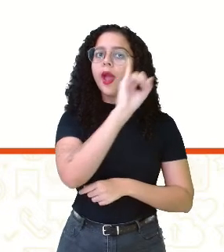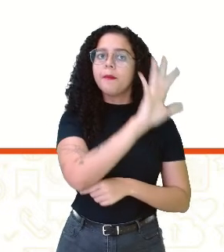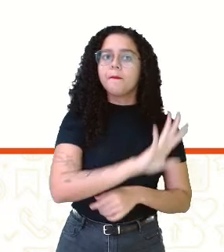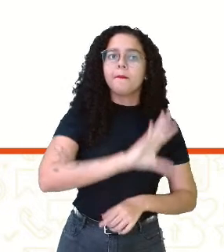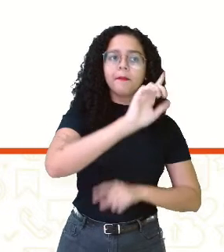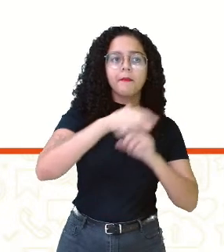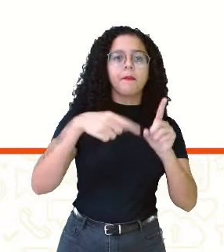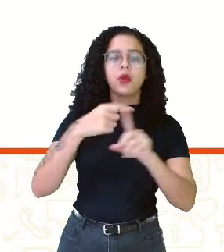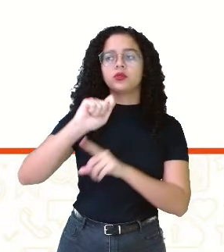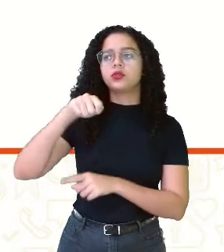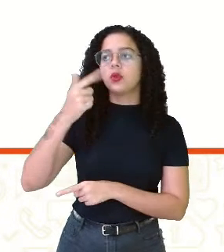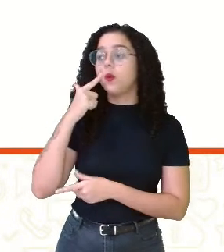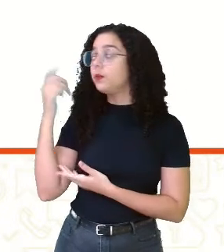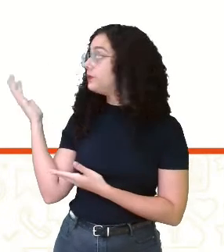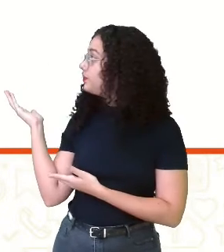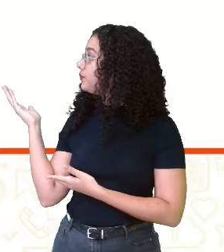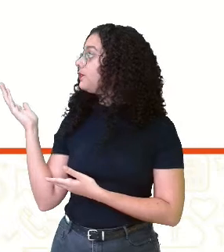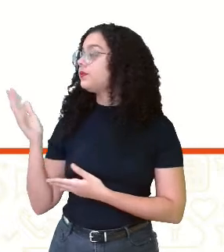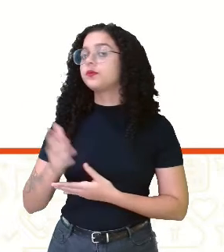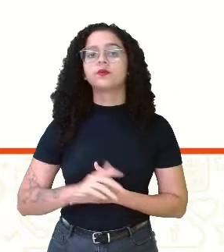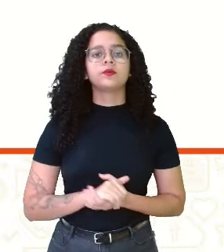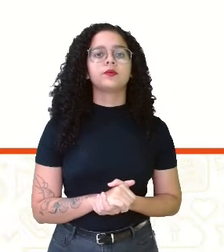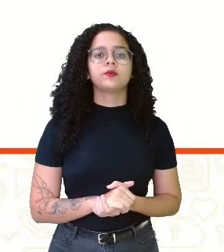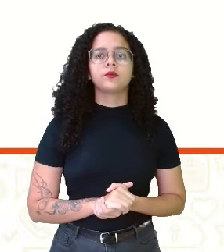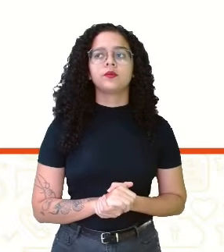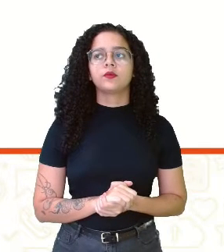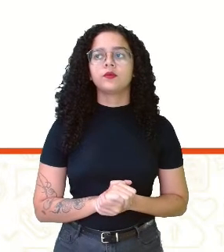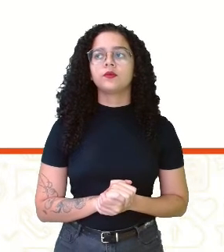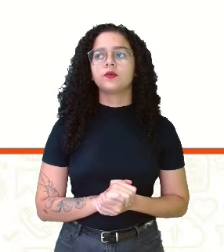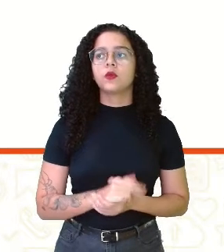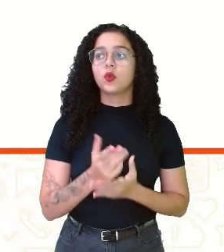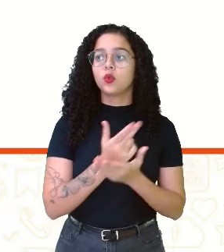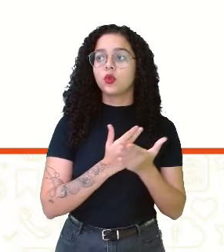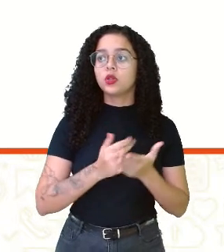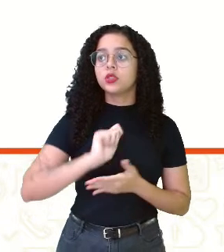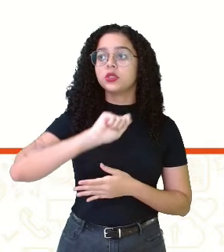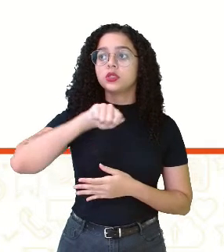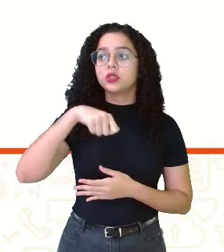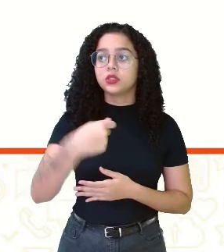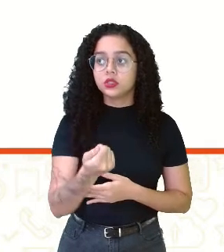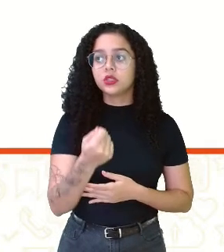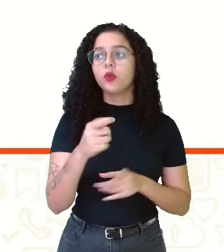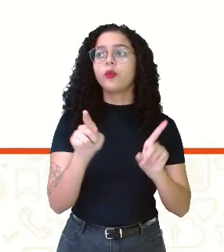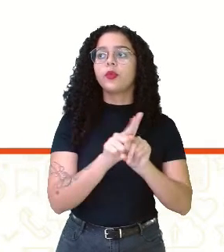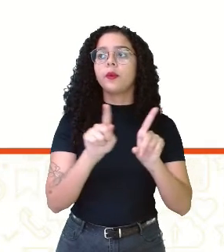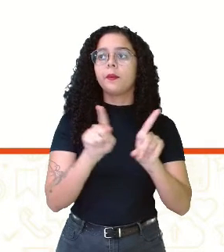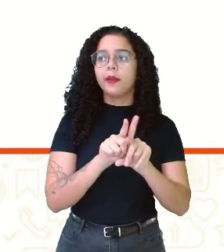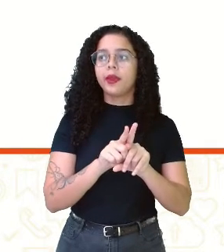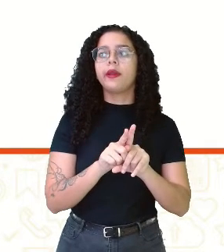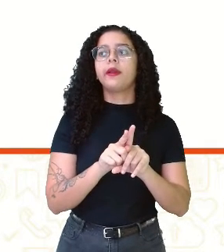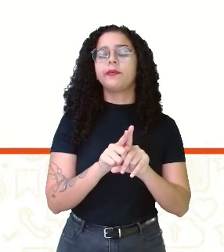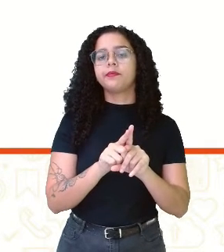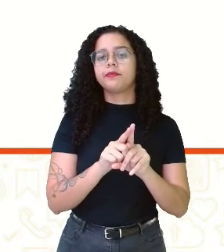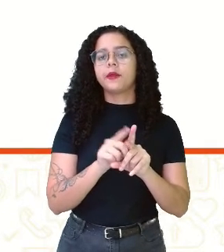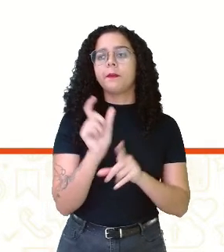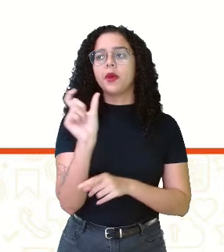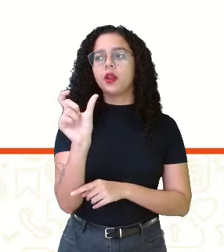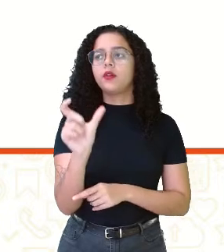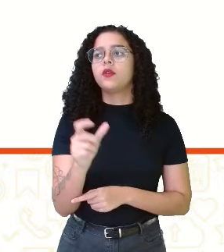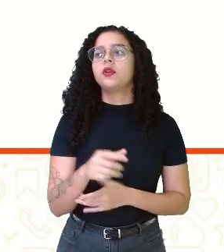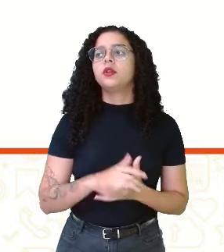ali a árvore, o desenho do sinal da árvore e a palavra árvore. Telefone,